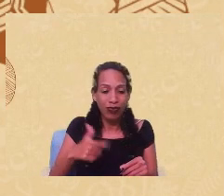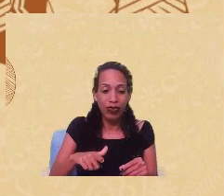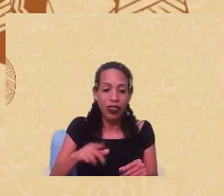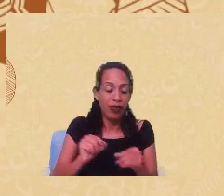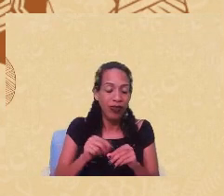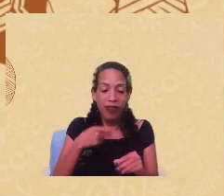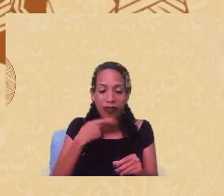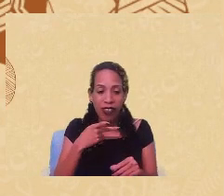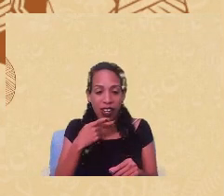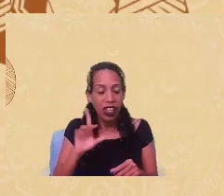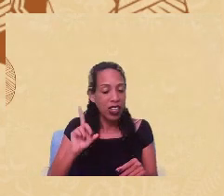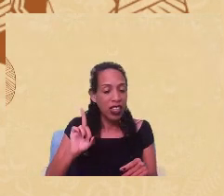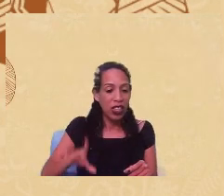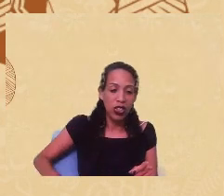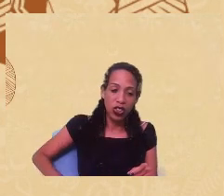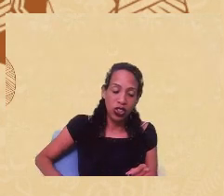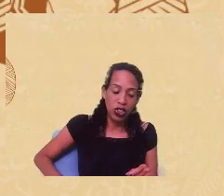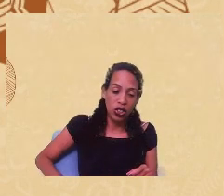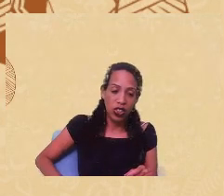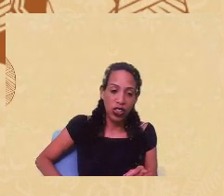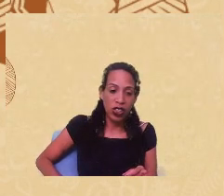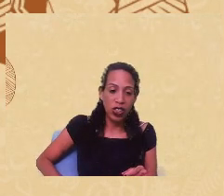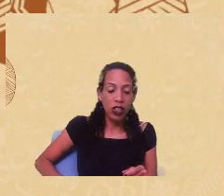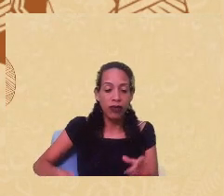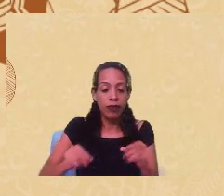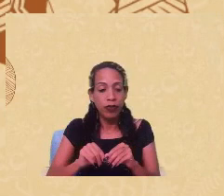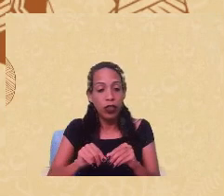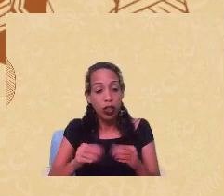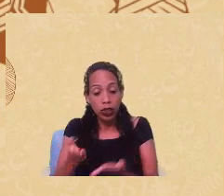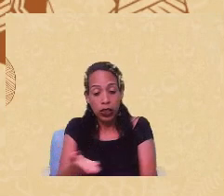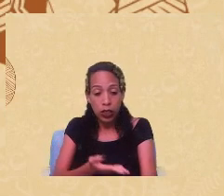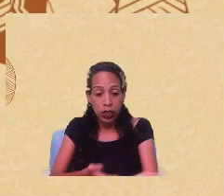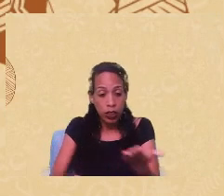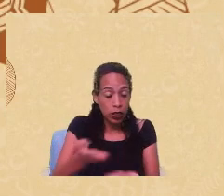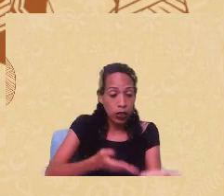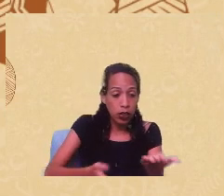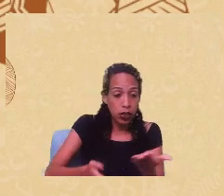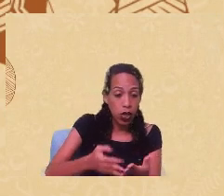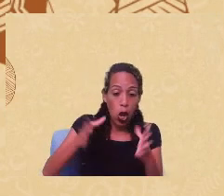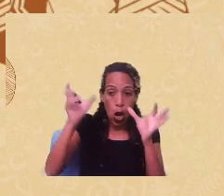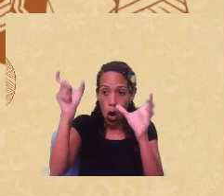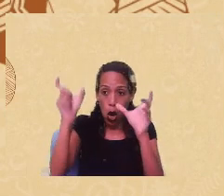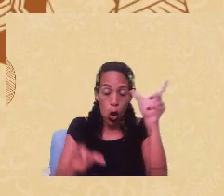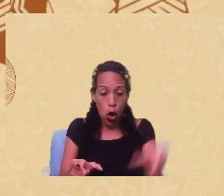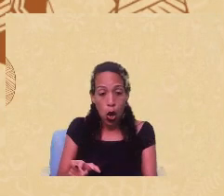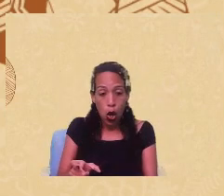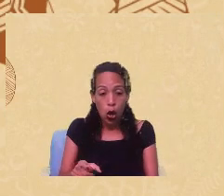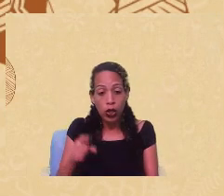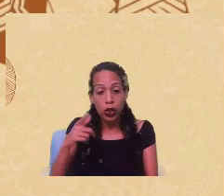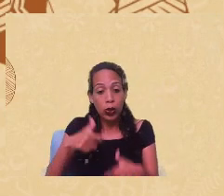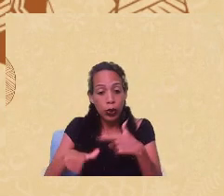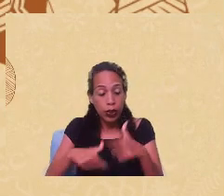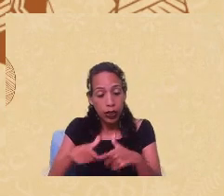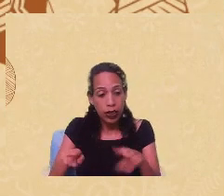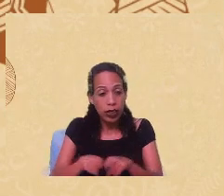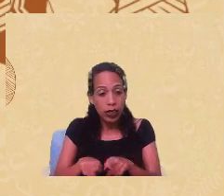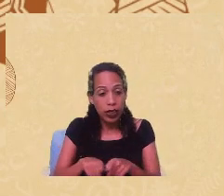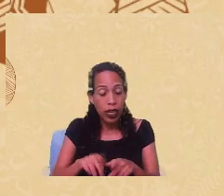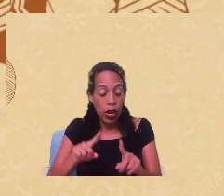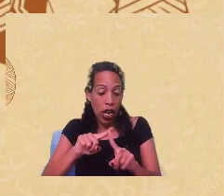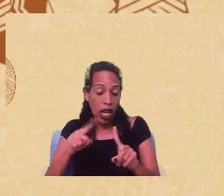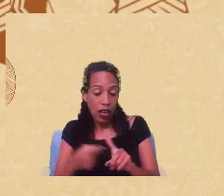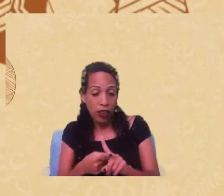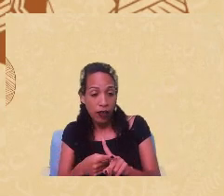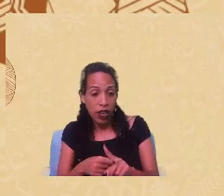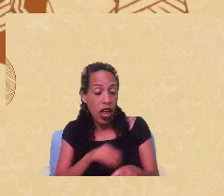não sofrem. Naturalizamos as transformações corporais, as complicações que podem ocorrer durante uma gravidez, ainda